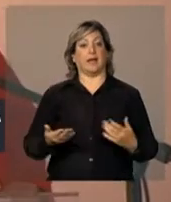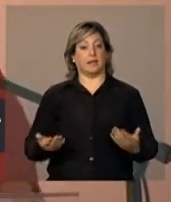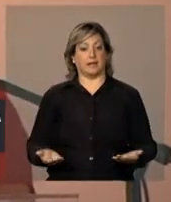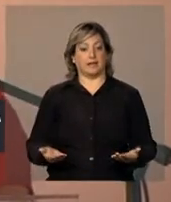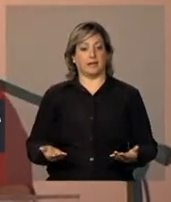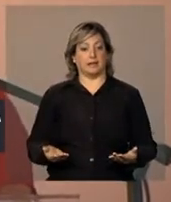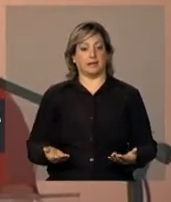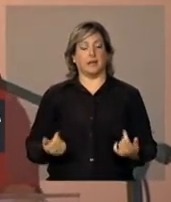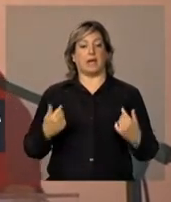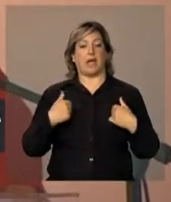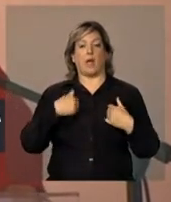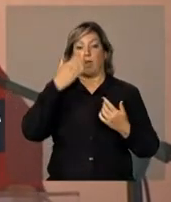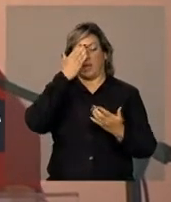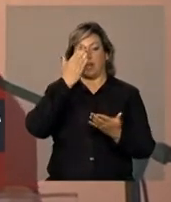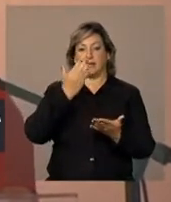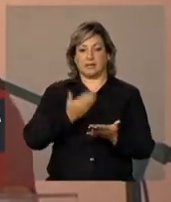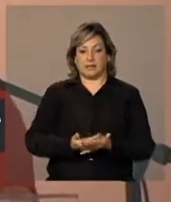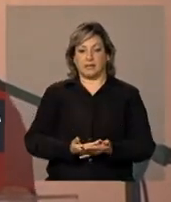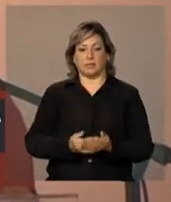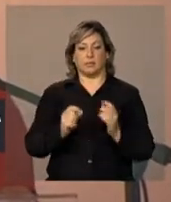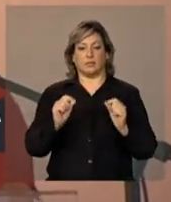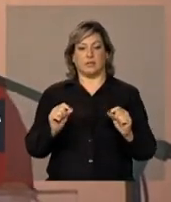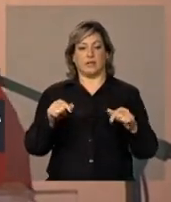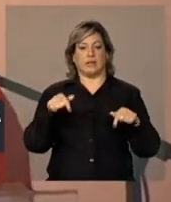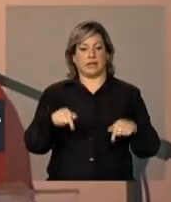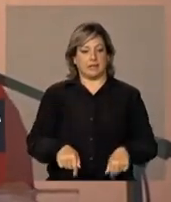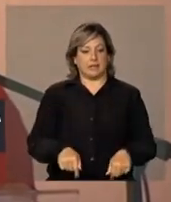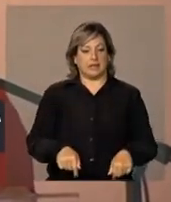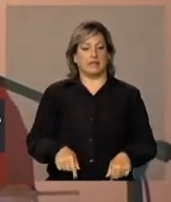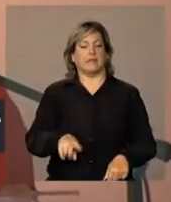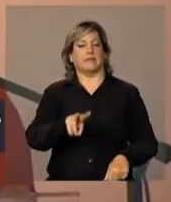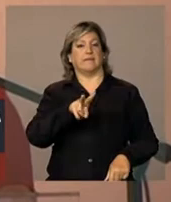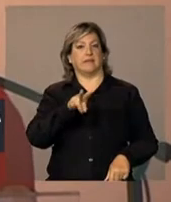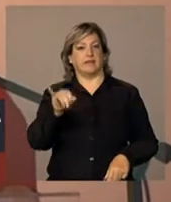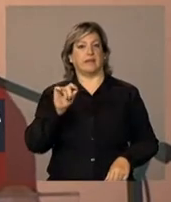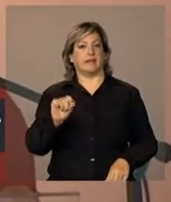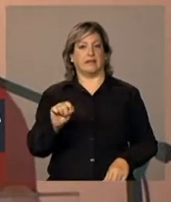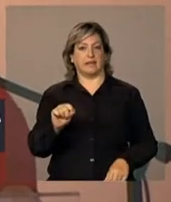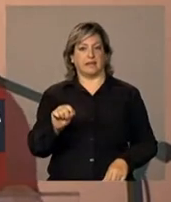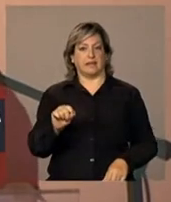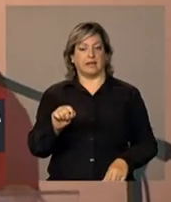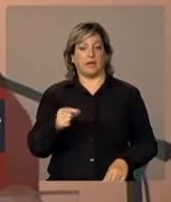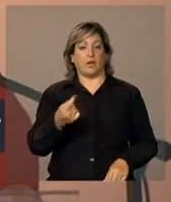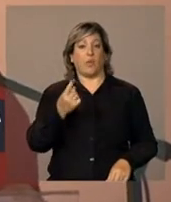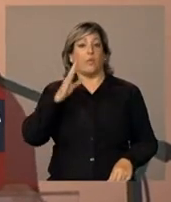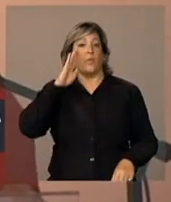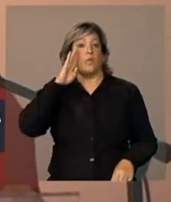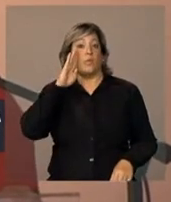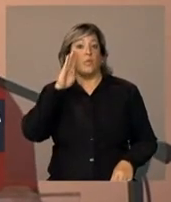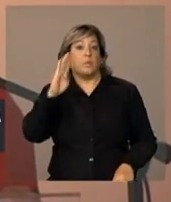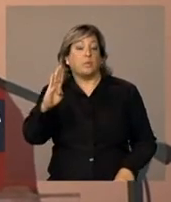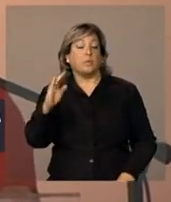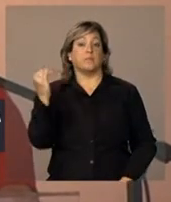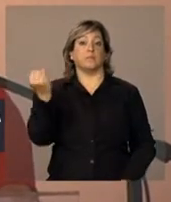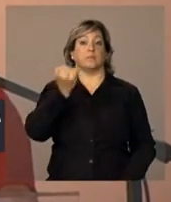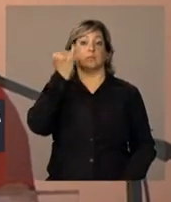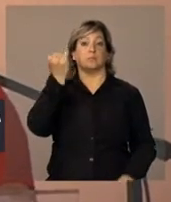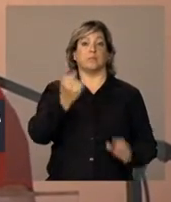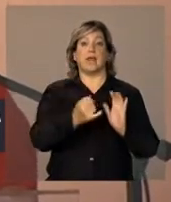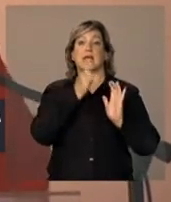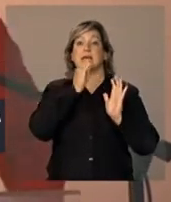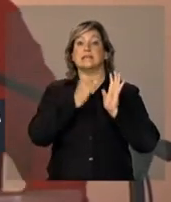eu acredito que aqui será uma das referências para o Brasil.